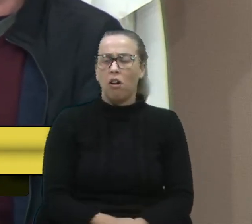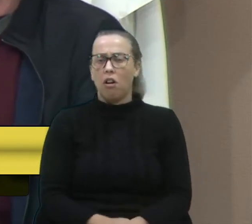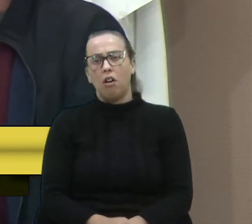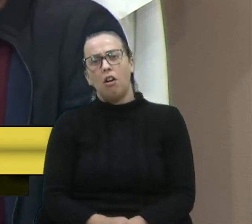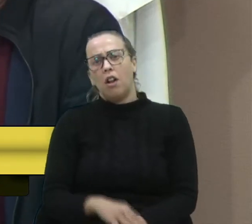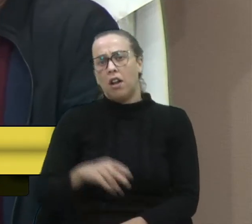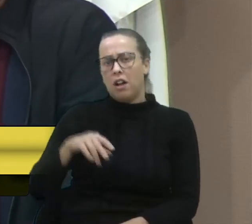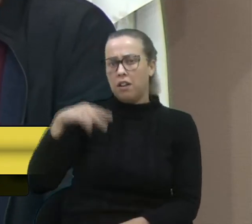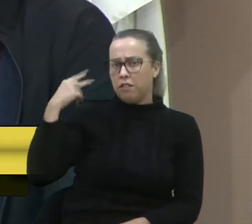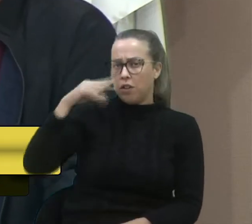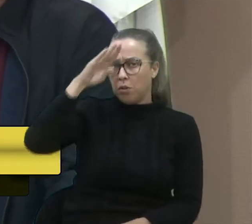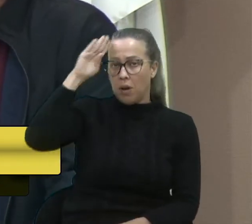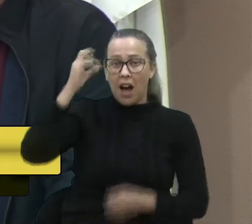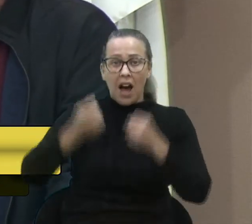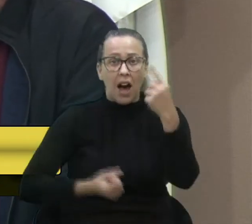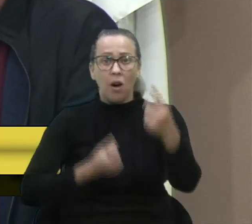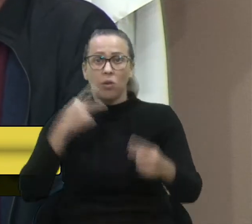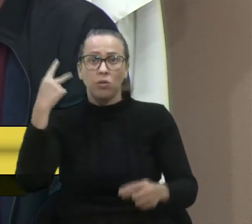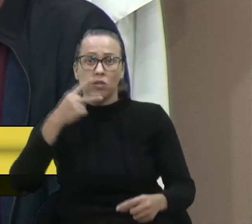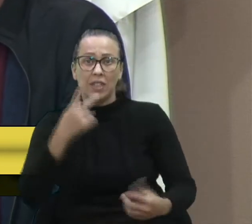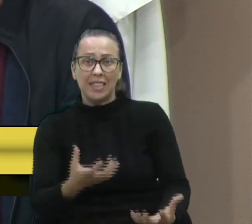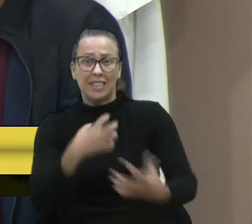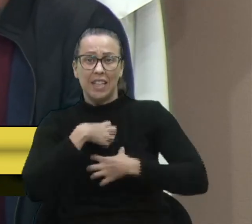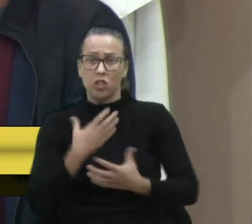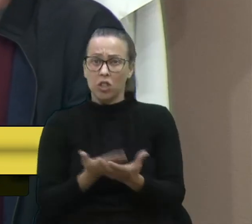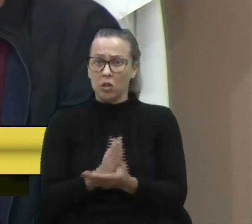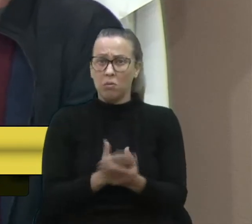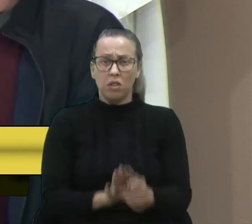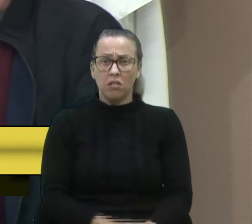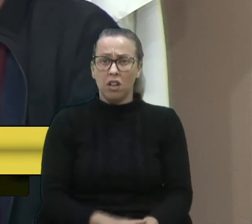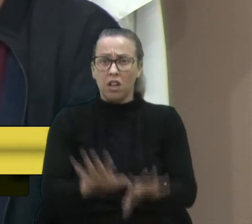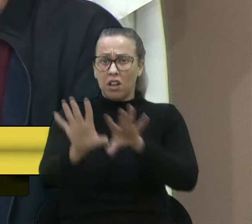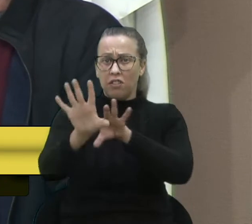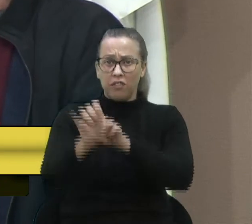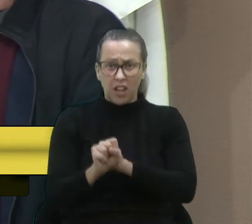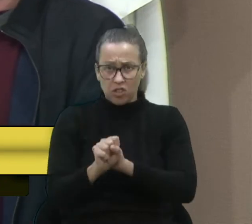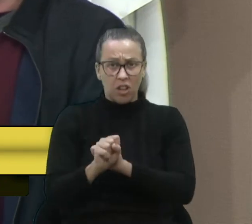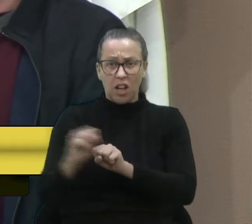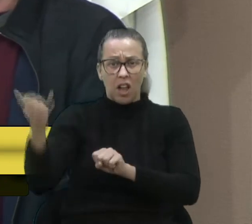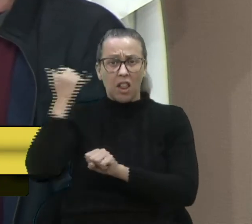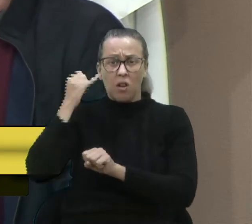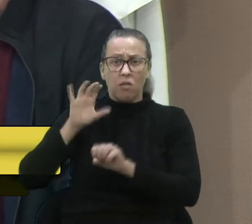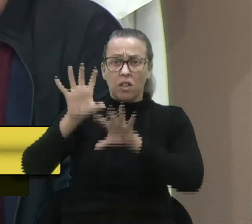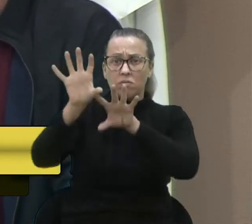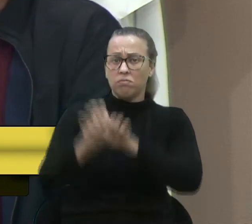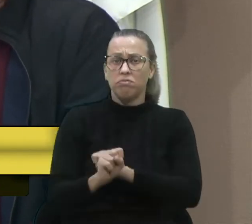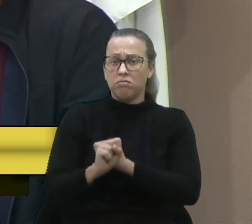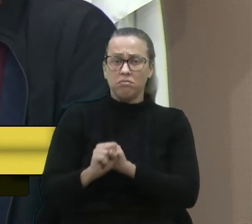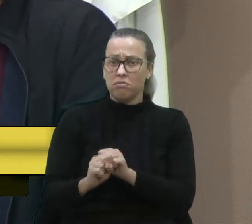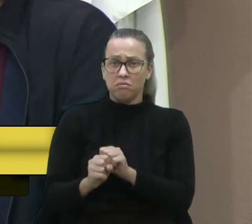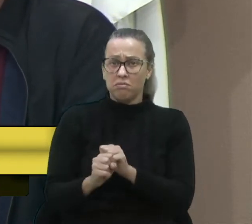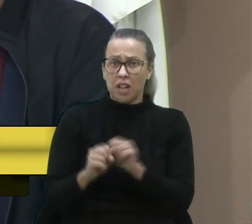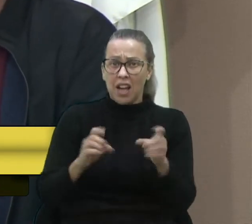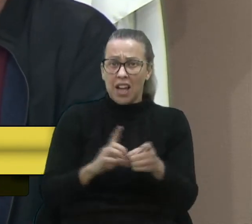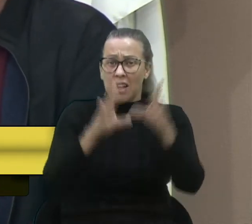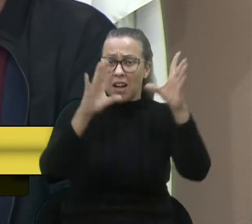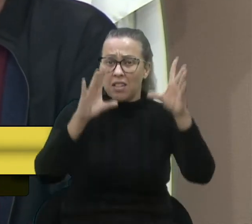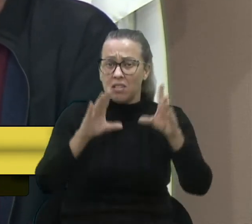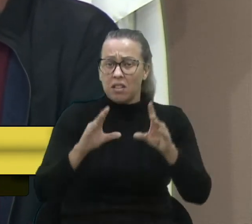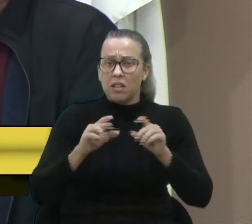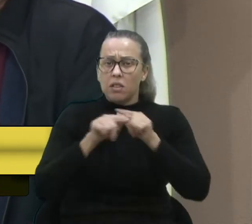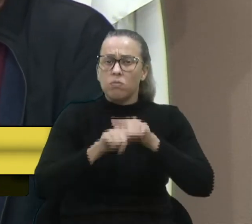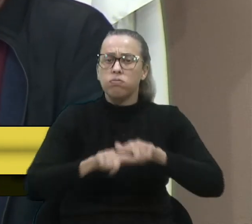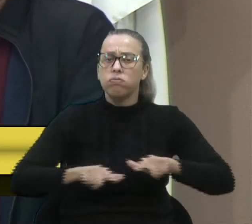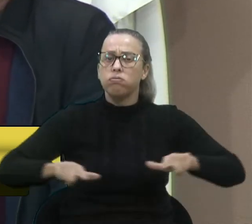o vereador Bressan, alguns vereadores se sentem incomodados. Se não gostam de ouvir, vai lá, desliga a câmera. É tão democrático fazer isso, né?